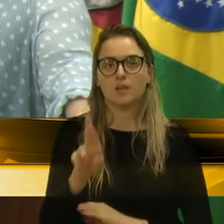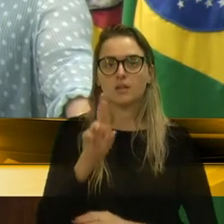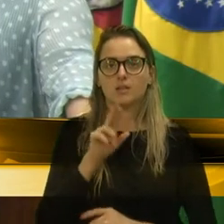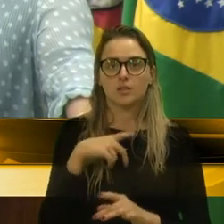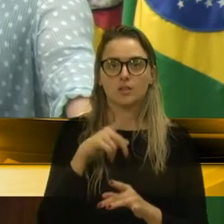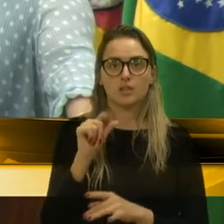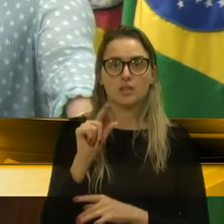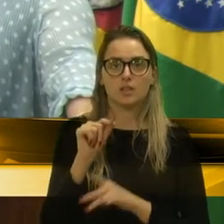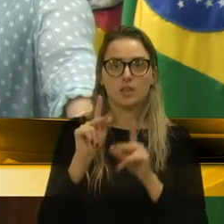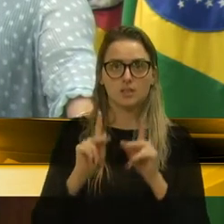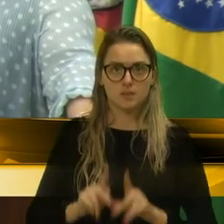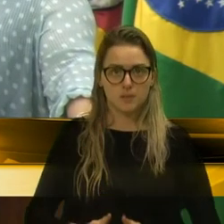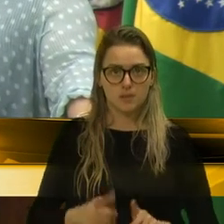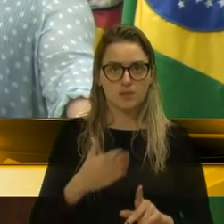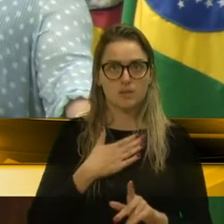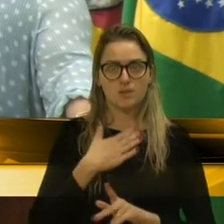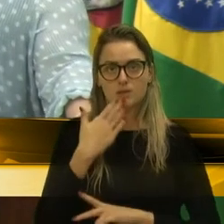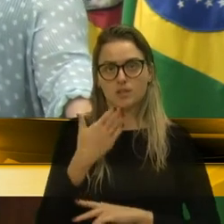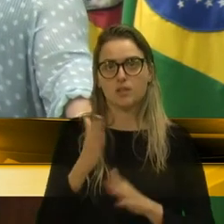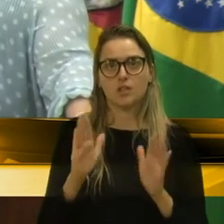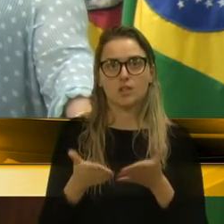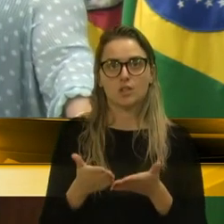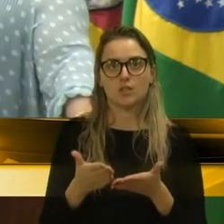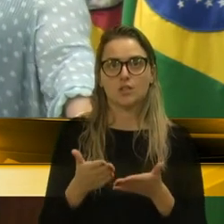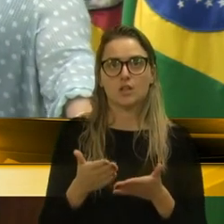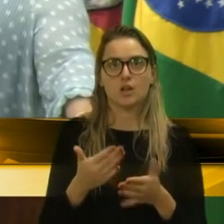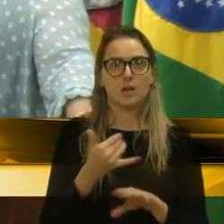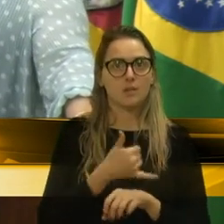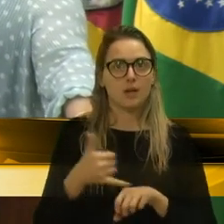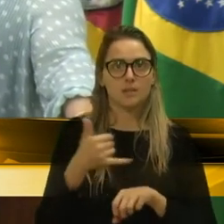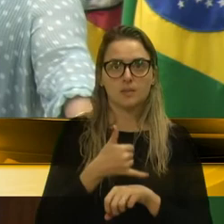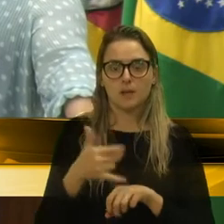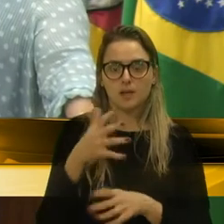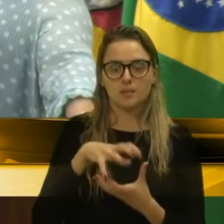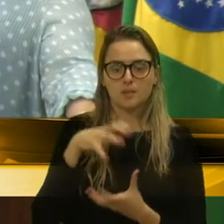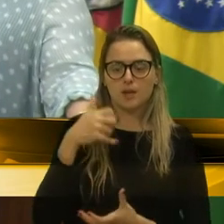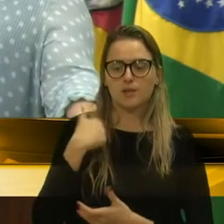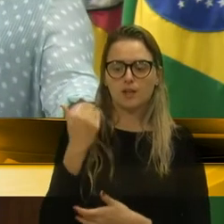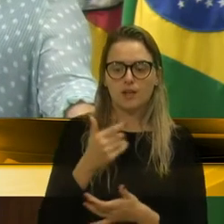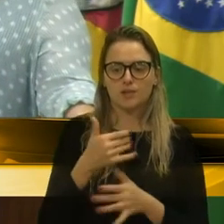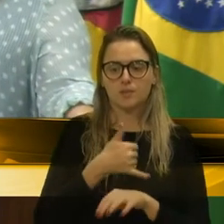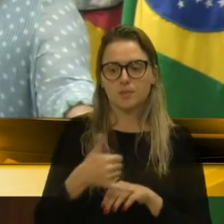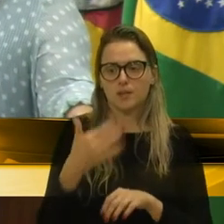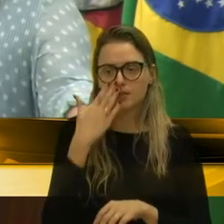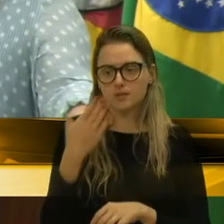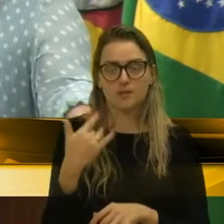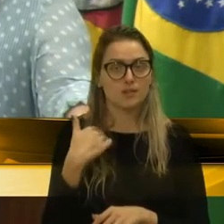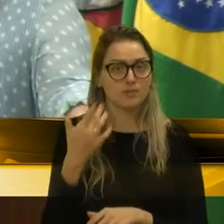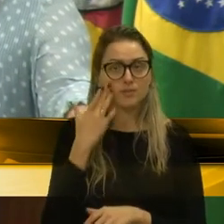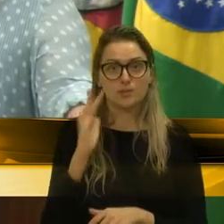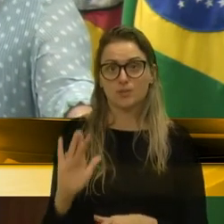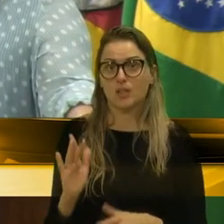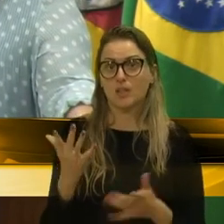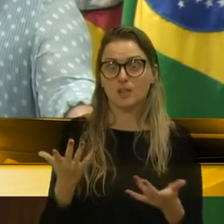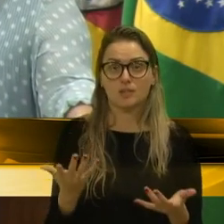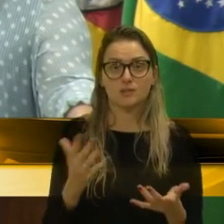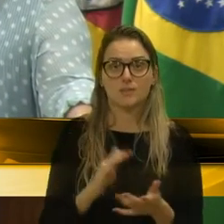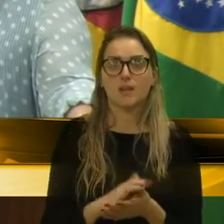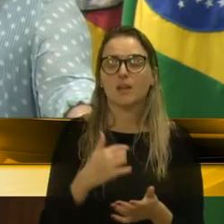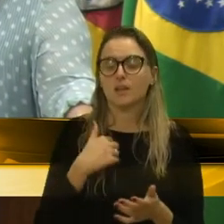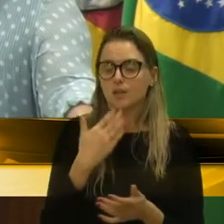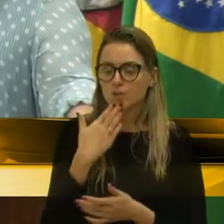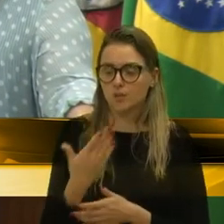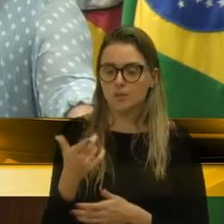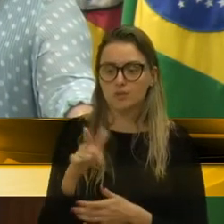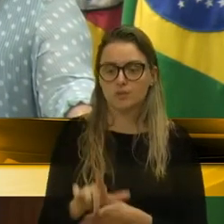pessoas na minha frente ainda, mas chega em 12 coisas, passa tudo na frente, né? Então, não sei. Mas eu vou pedir de novo